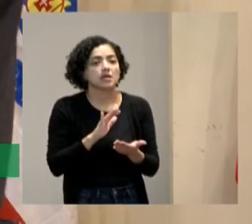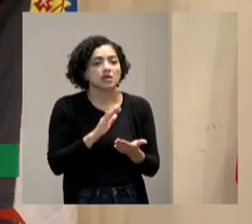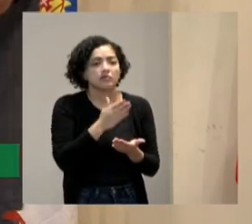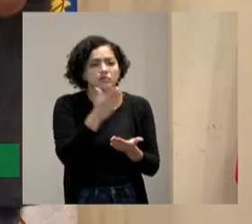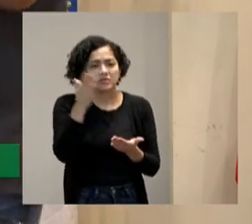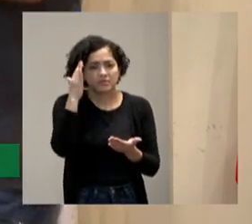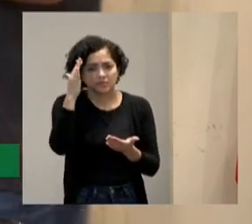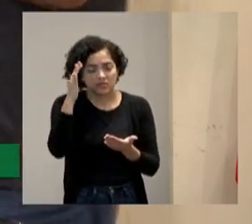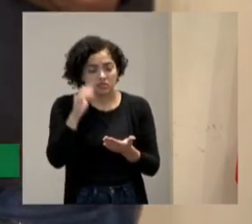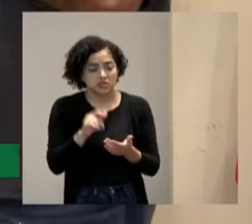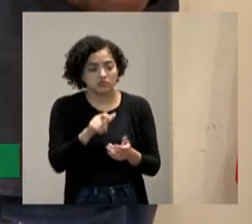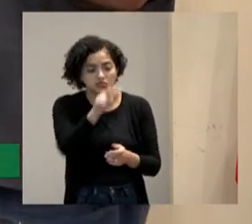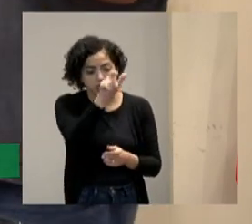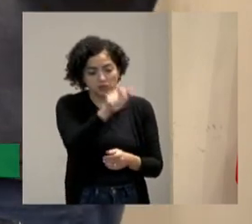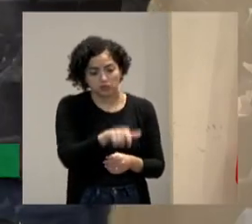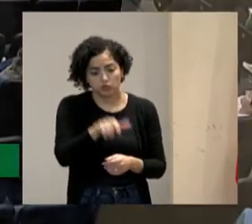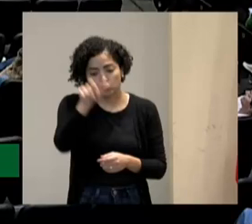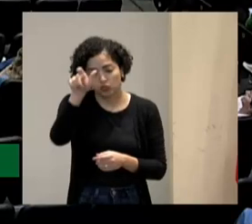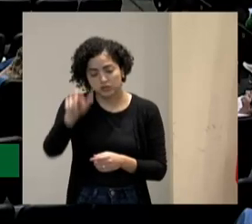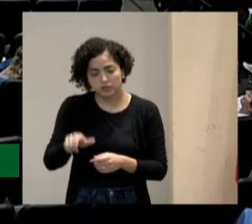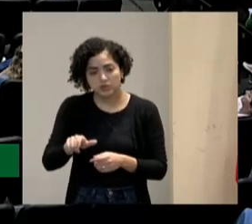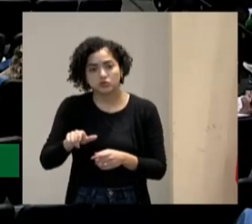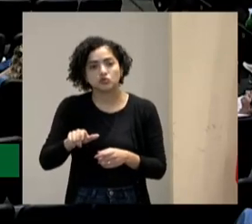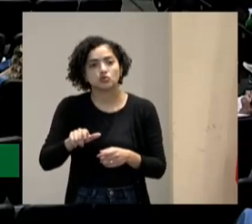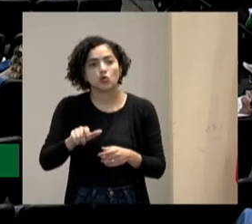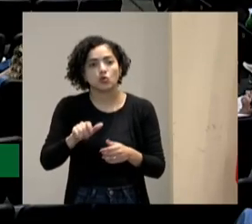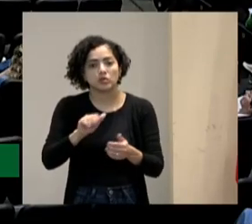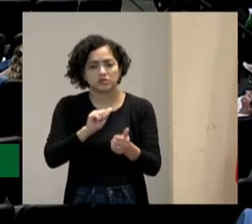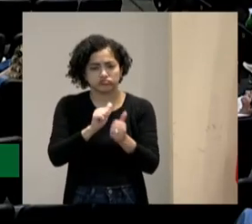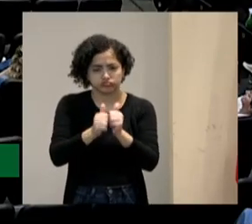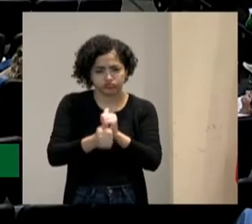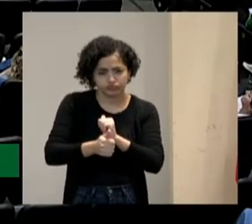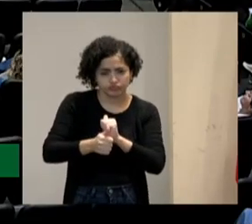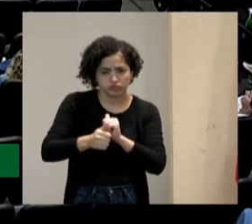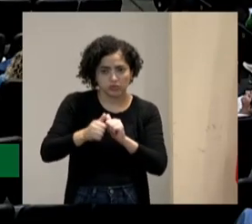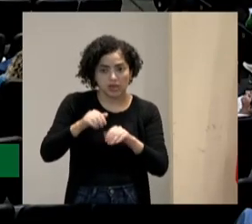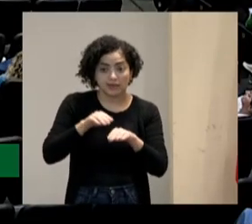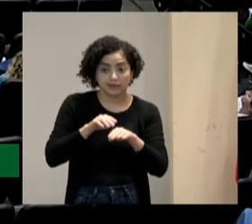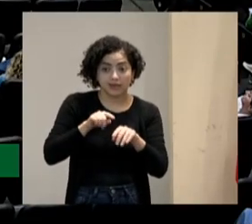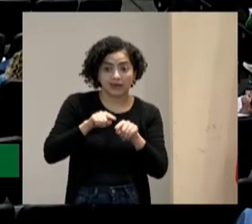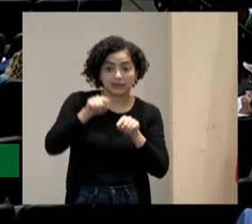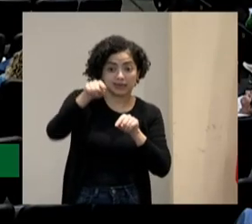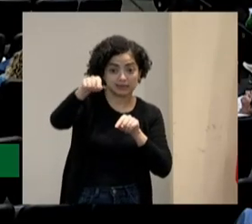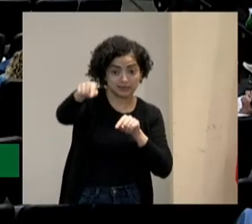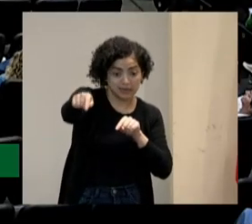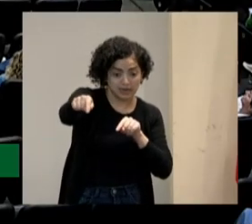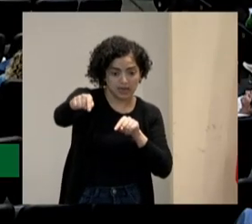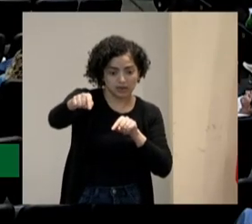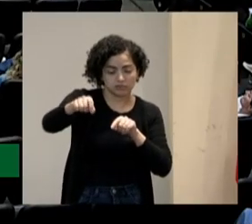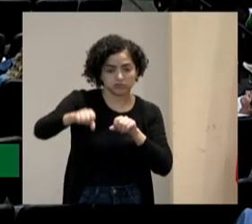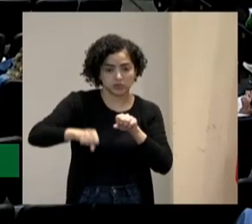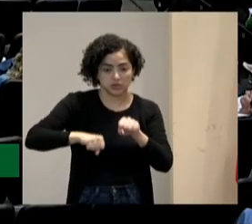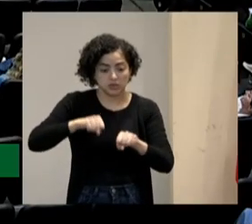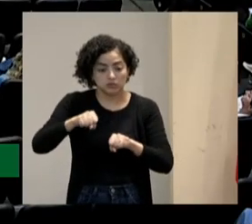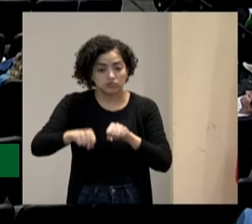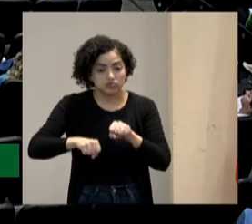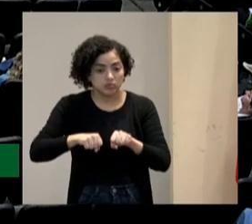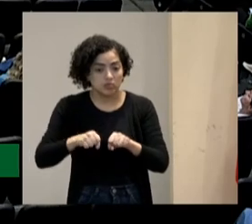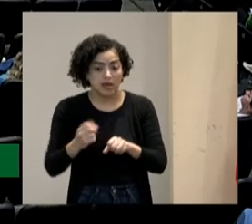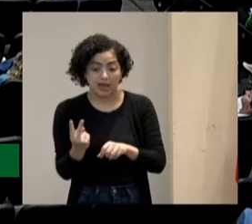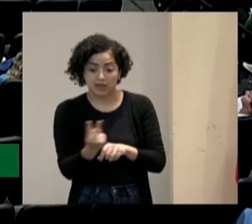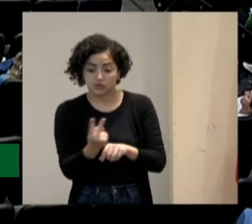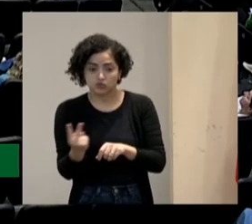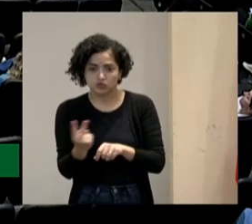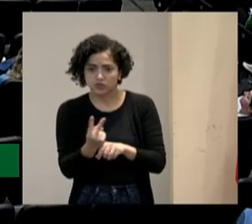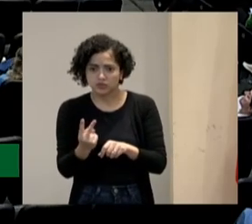imaginam duas pessoas numa corrida daqui até lá em cima desse lado as duas pessoas